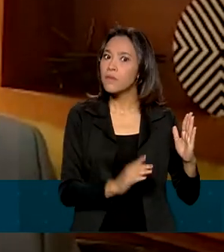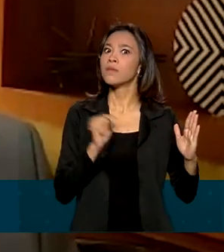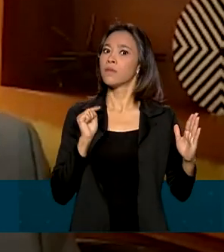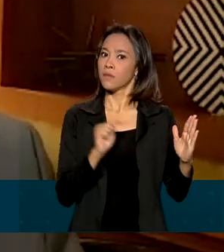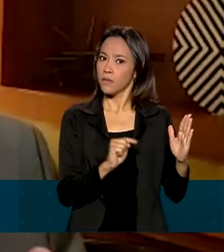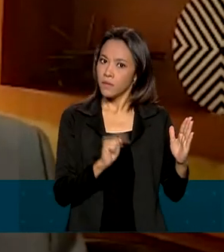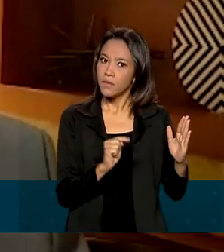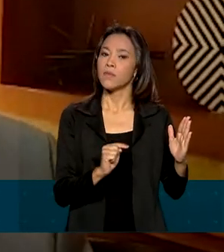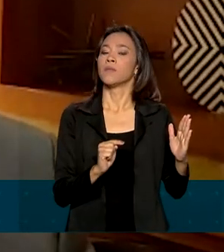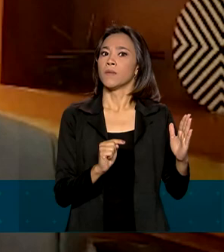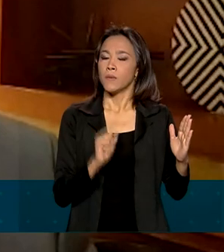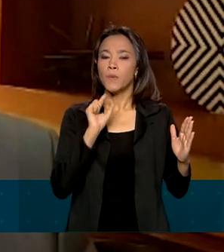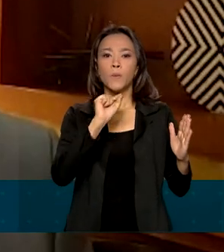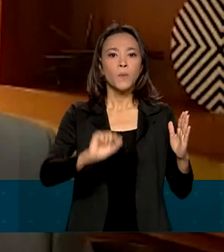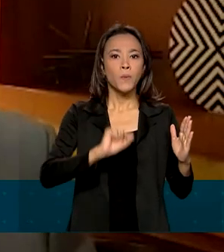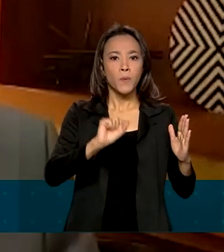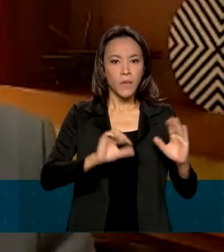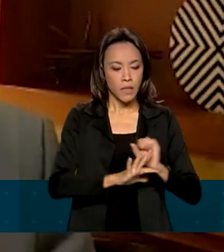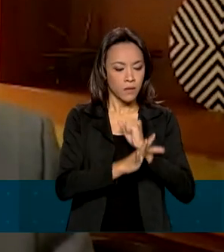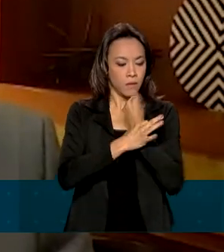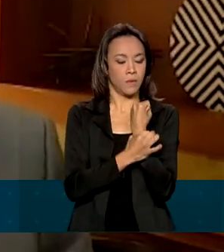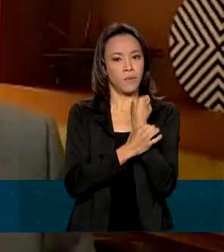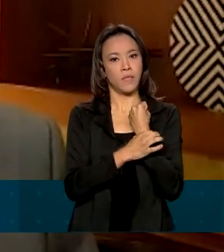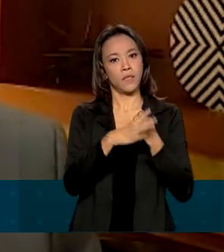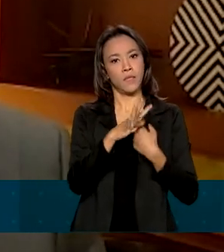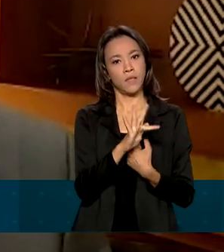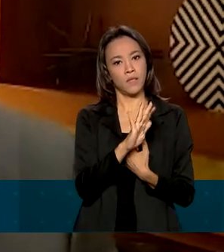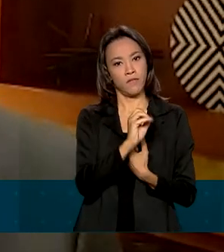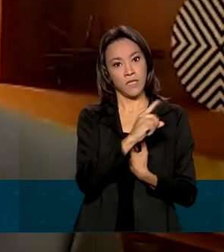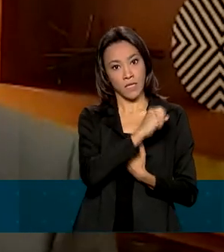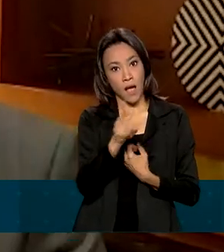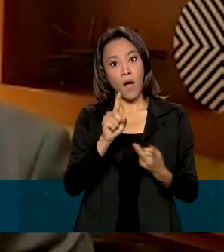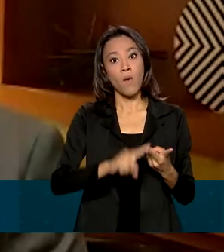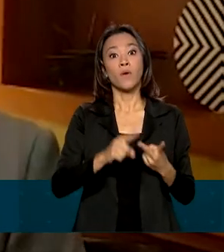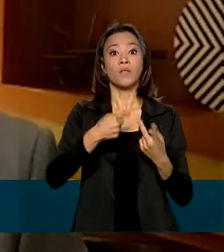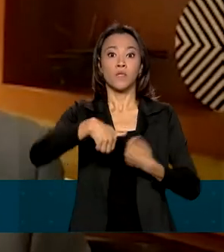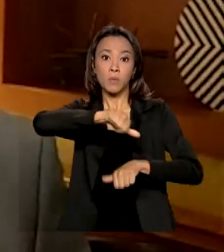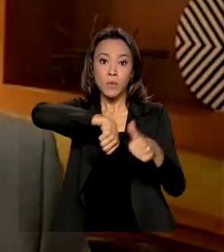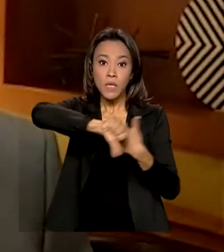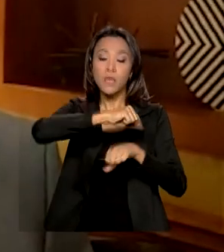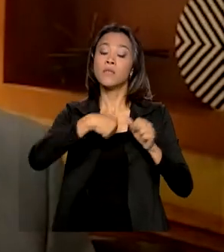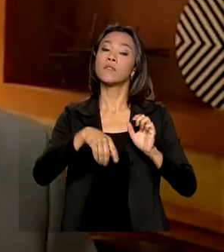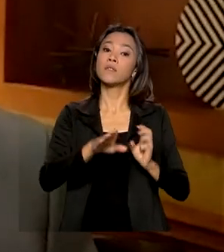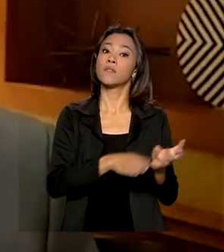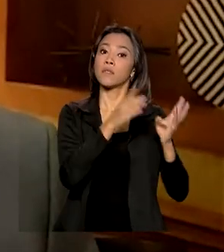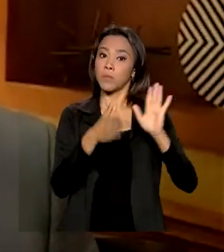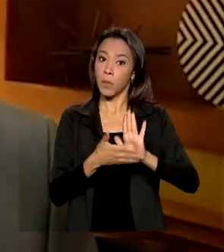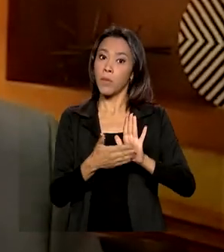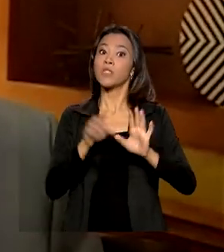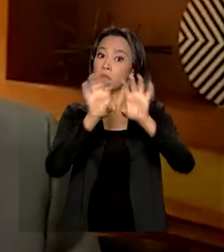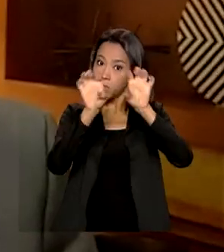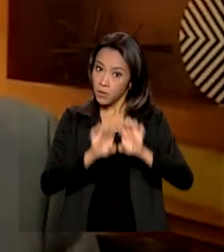de vista da consolidação fiscal, das reformas para o mercado e também do nosso programa de infraestrutura.